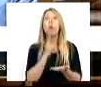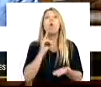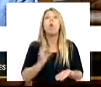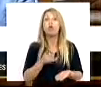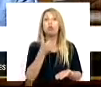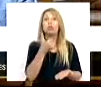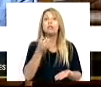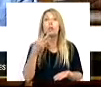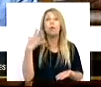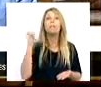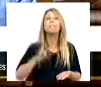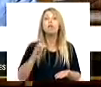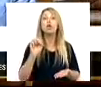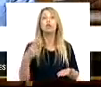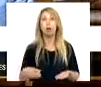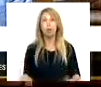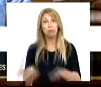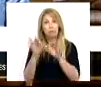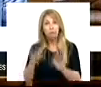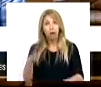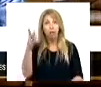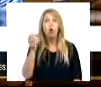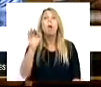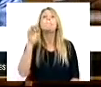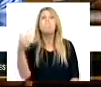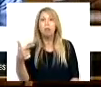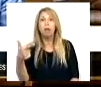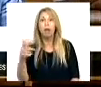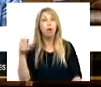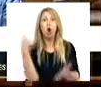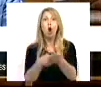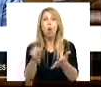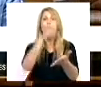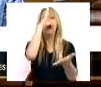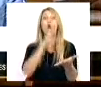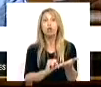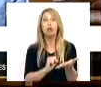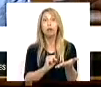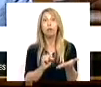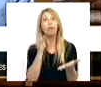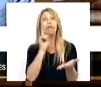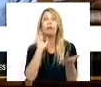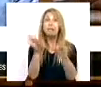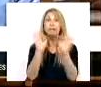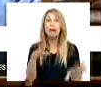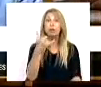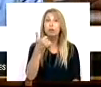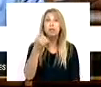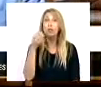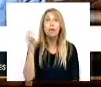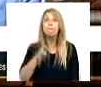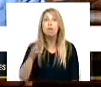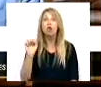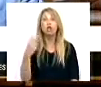ou seja, tanto quanto a PT e só a PT deixou de pagar ao Estado com essa antecipação de dividendos. São